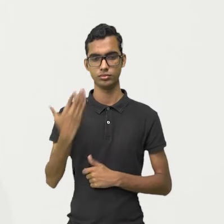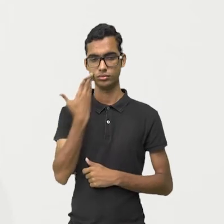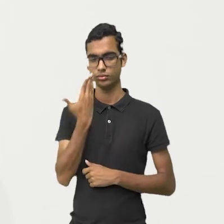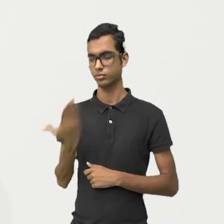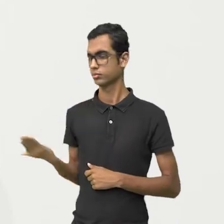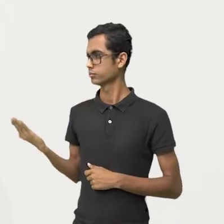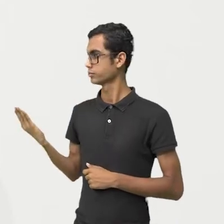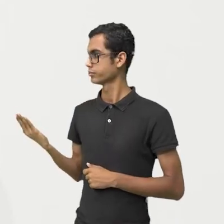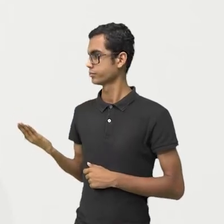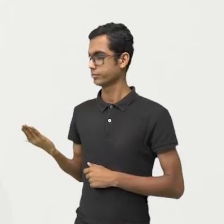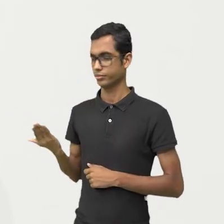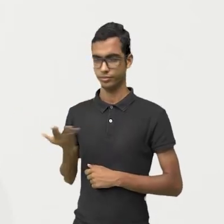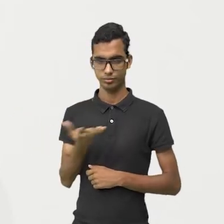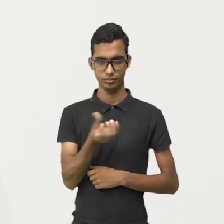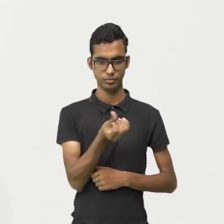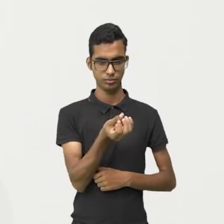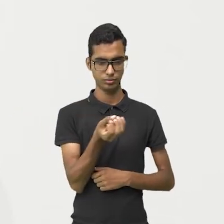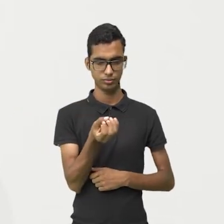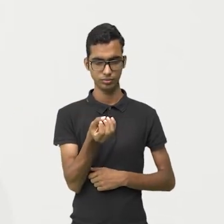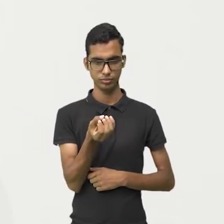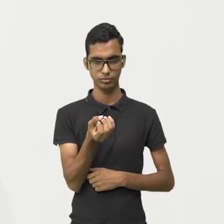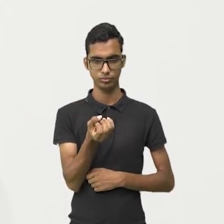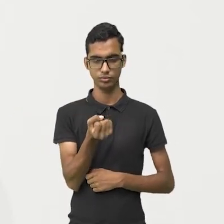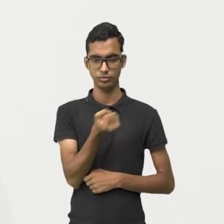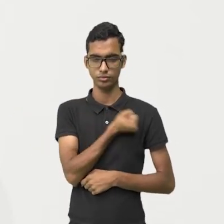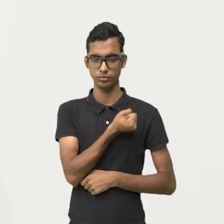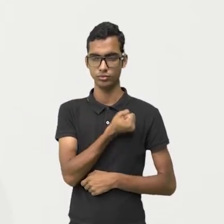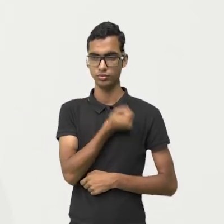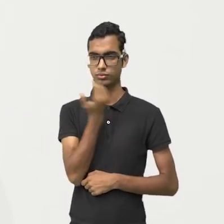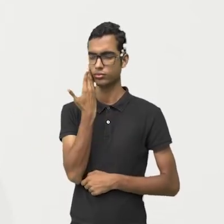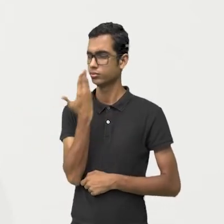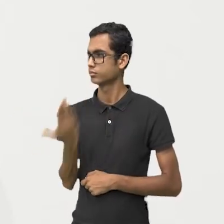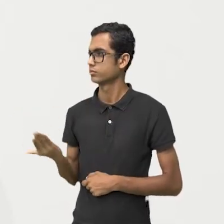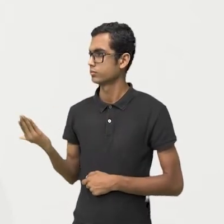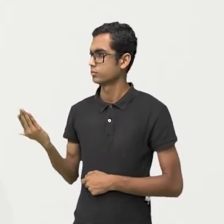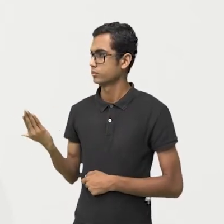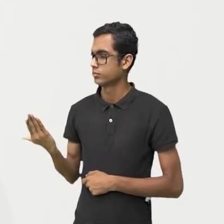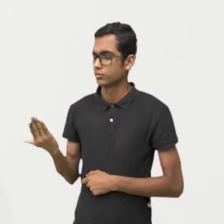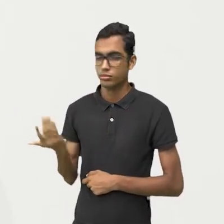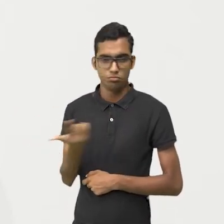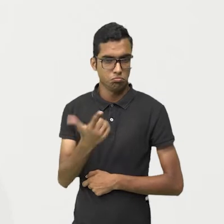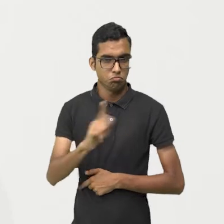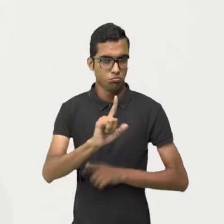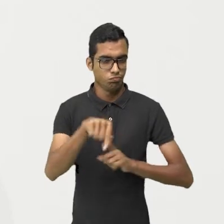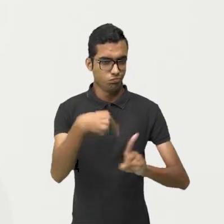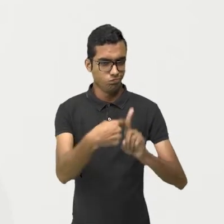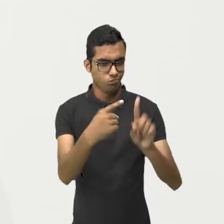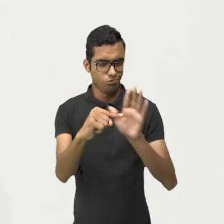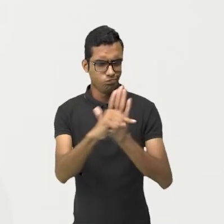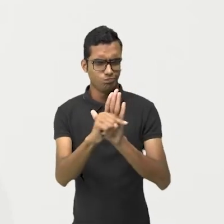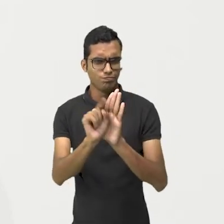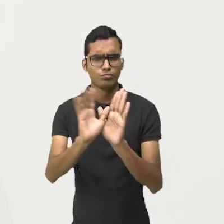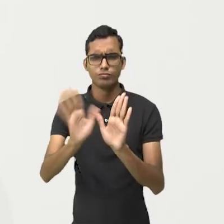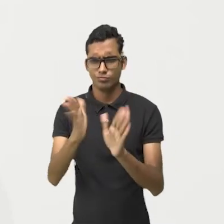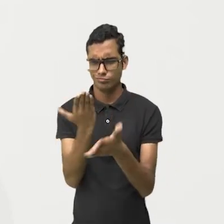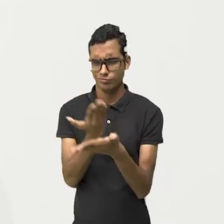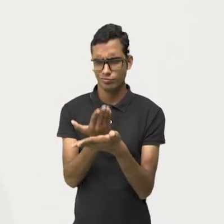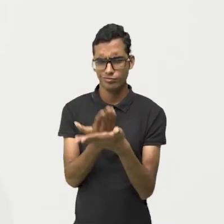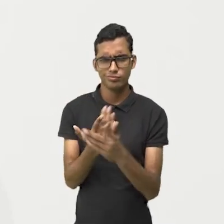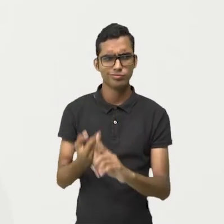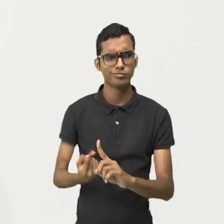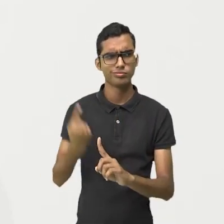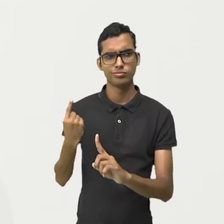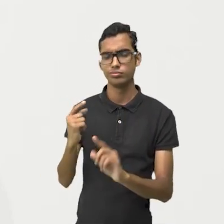Observe que o 60, ele não tem sinal. Mas o que nós já vimos a